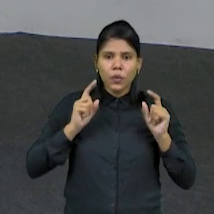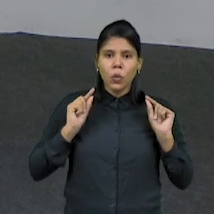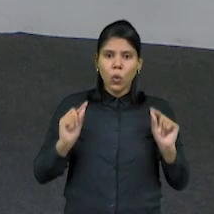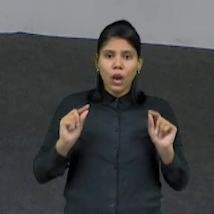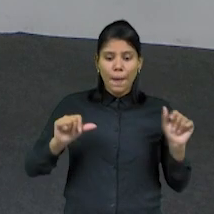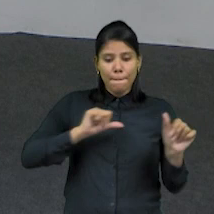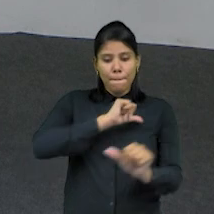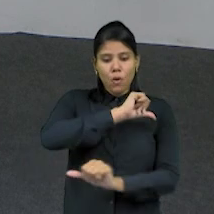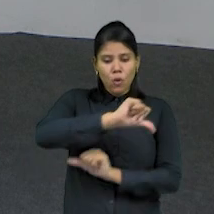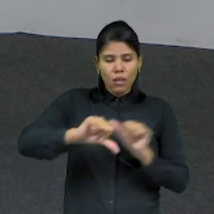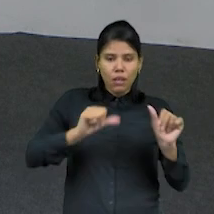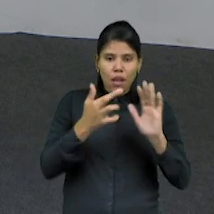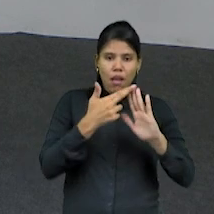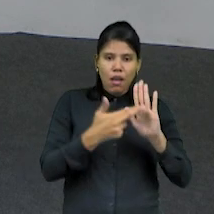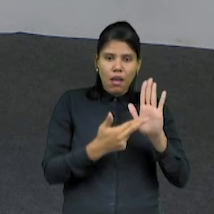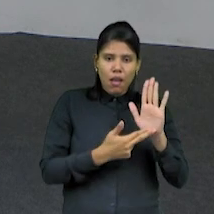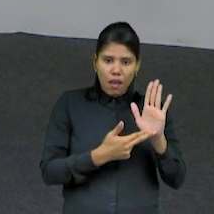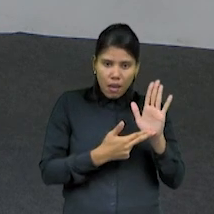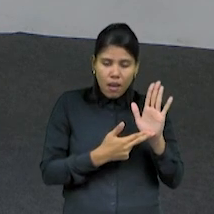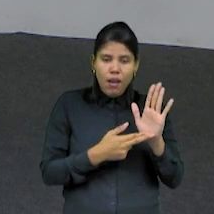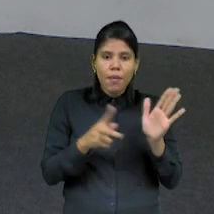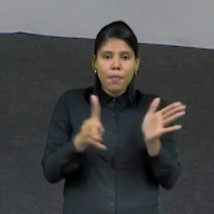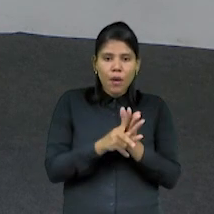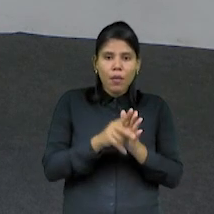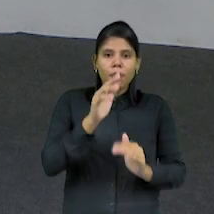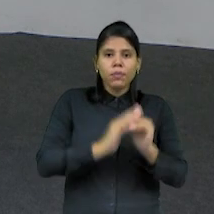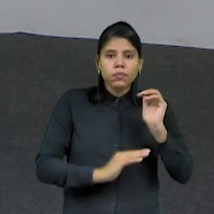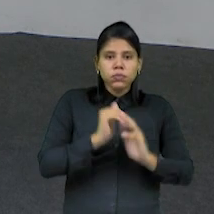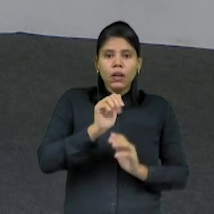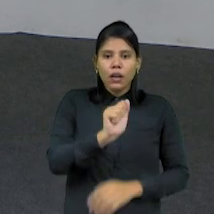dos agentes comunitários de saúde do Ceará.